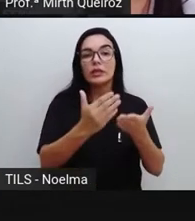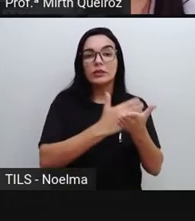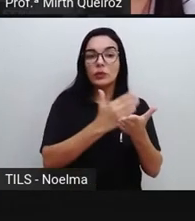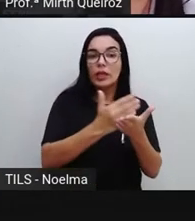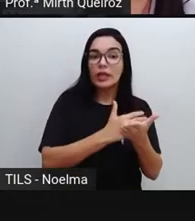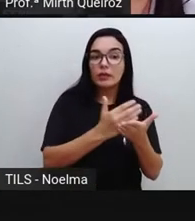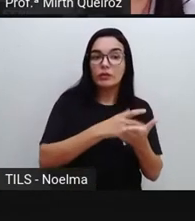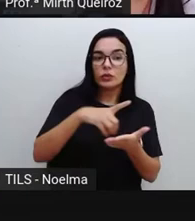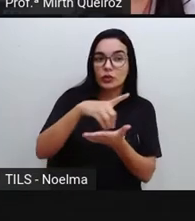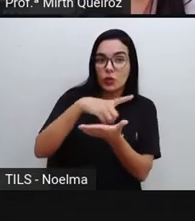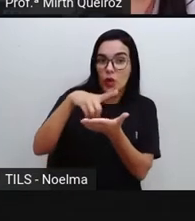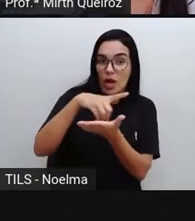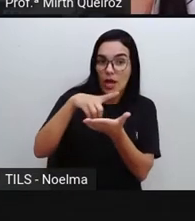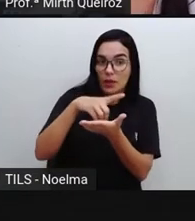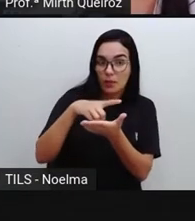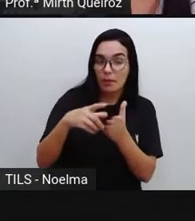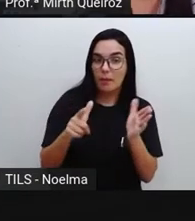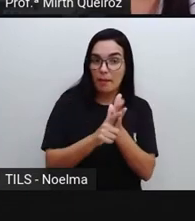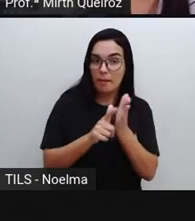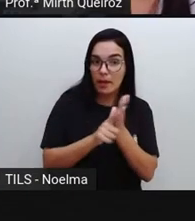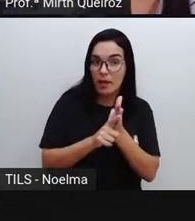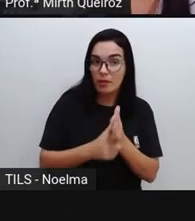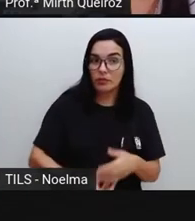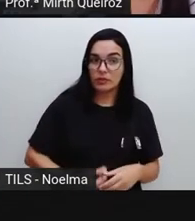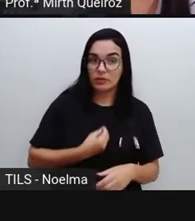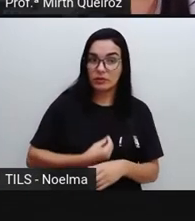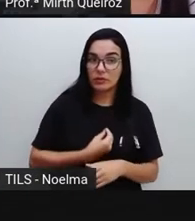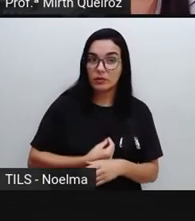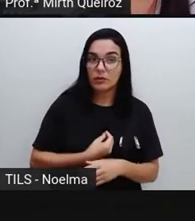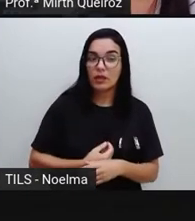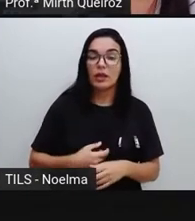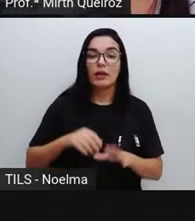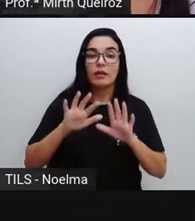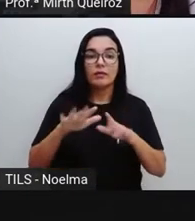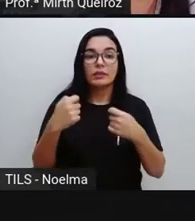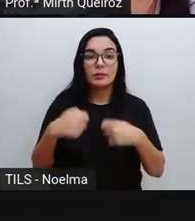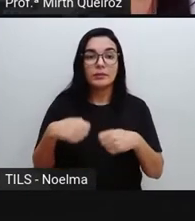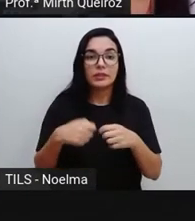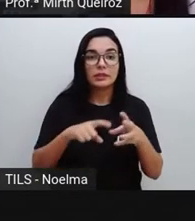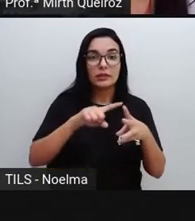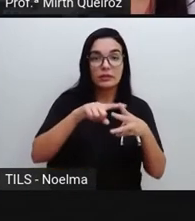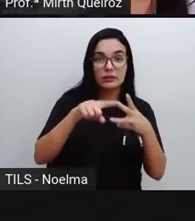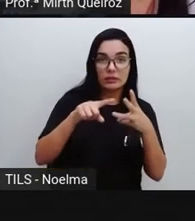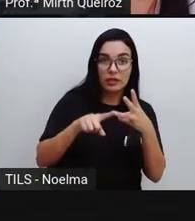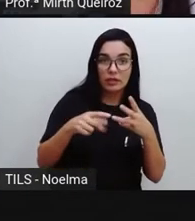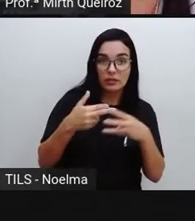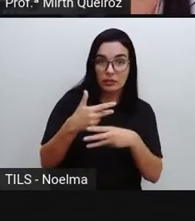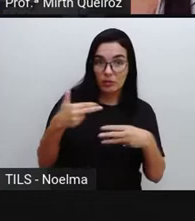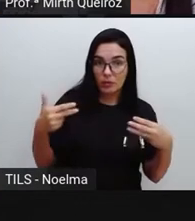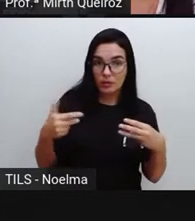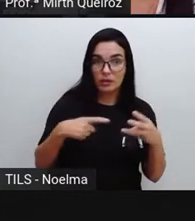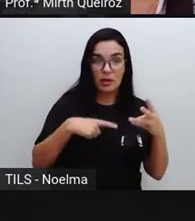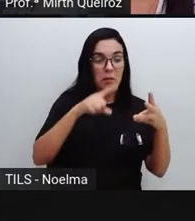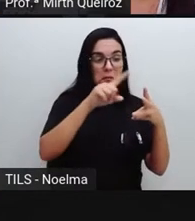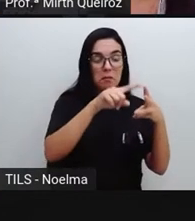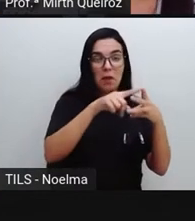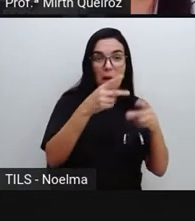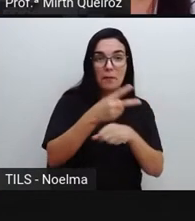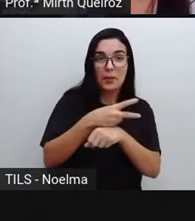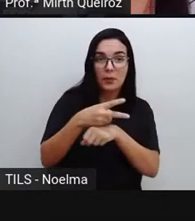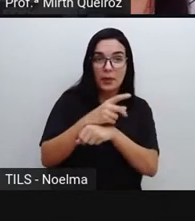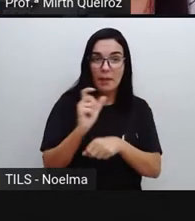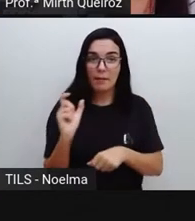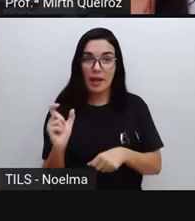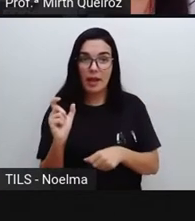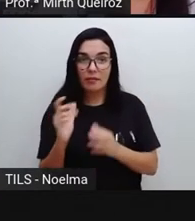gente utilizar esse tipo de dicionário. Como, por exemplo, primeiro, procure as palavras em ordem alfabética. As palavras, elas sempre vão